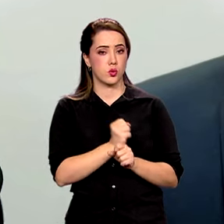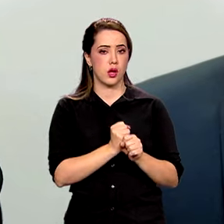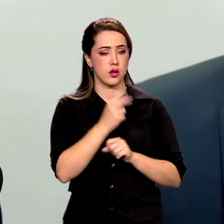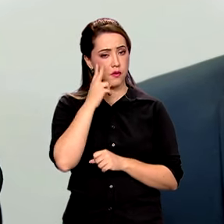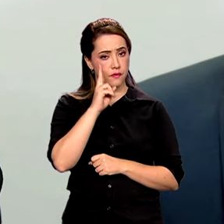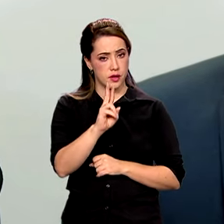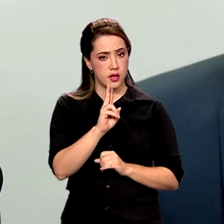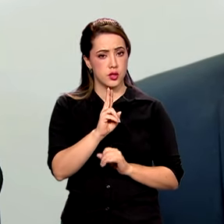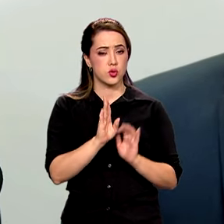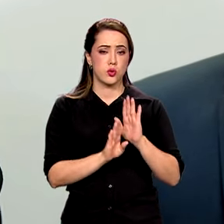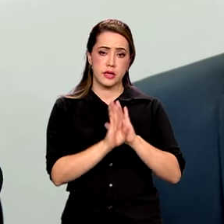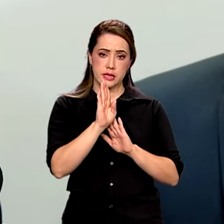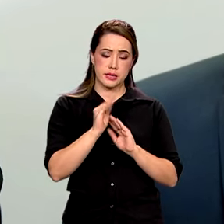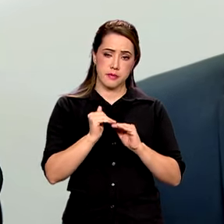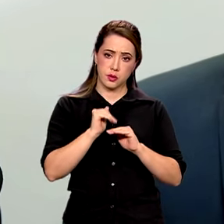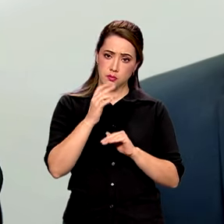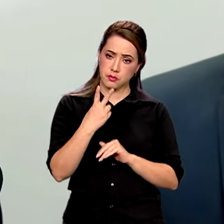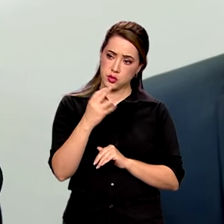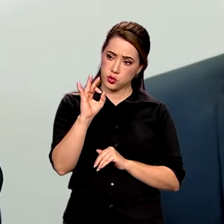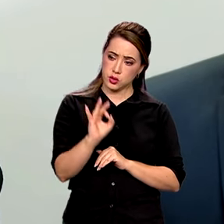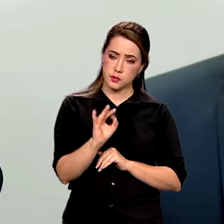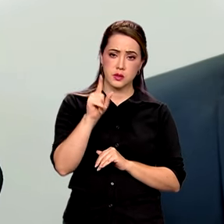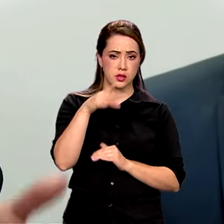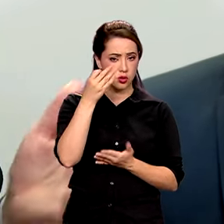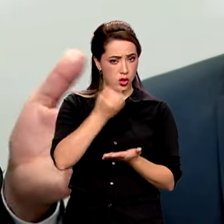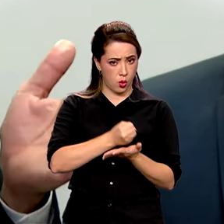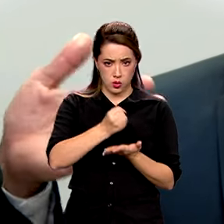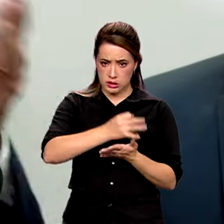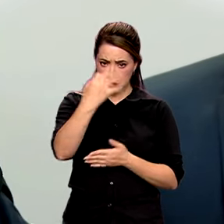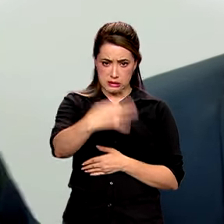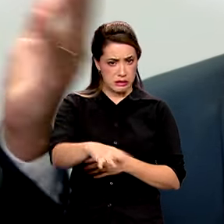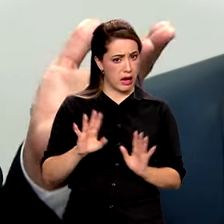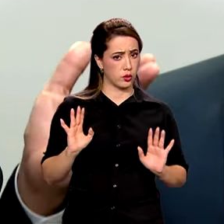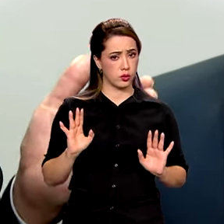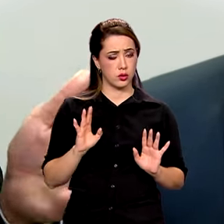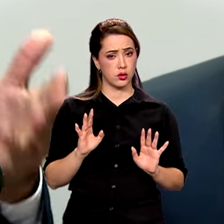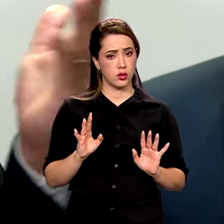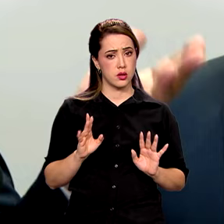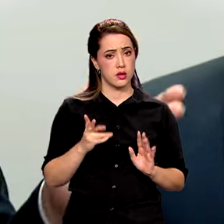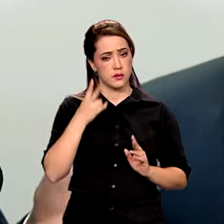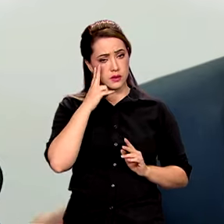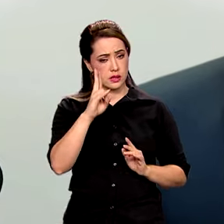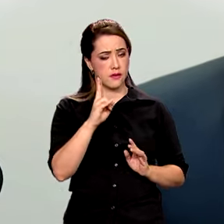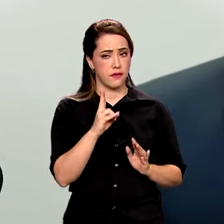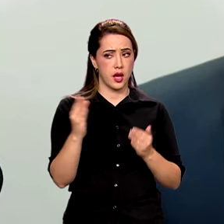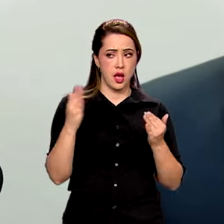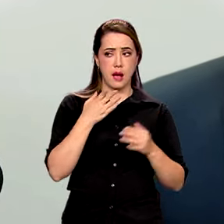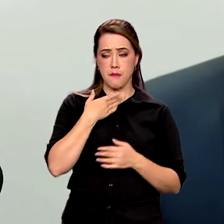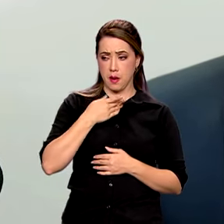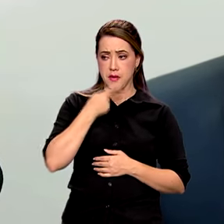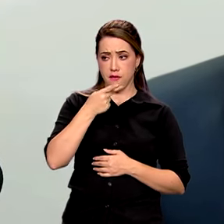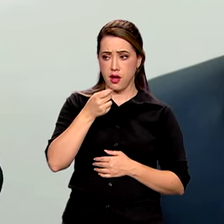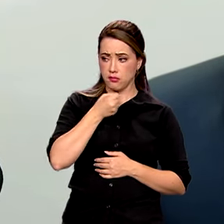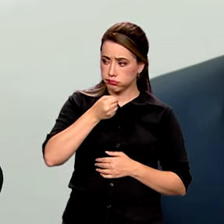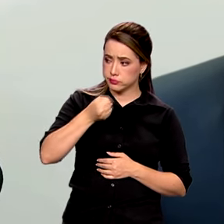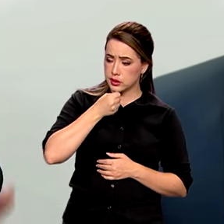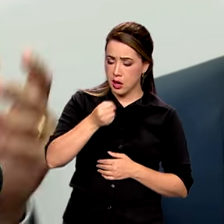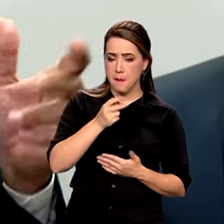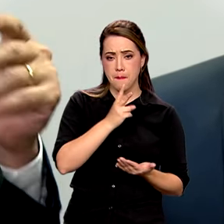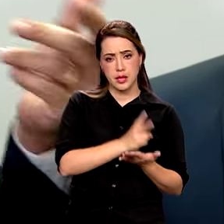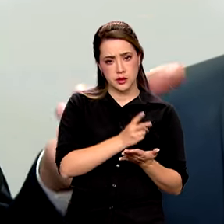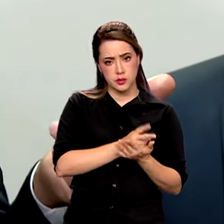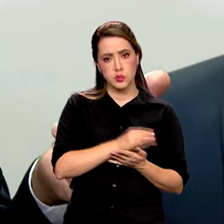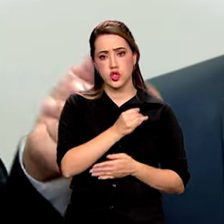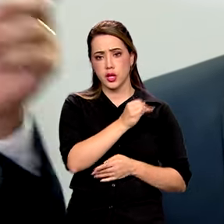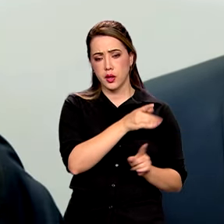acima de 2% está contratado. Se eu pegar todas as minhas declarações, desde janeiro, elas não mudaram. Na